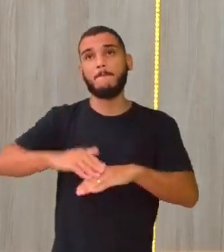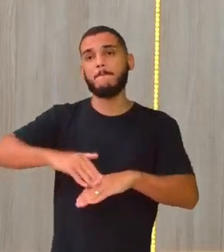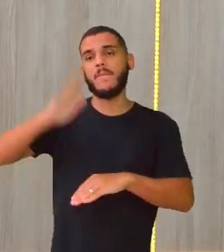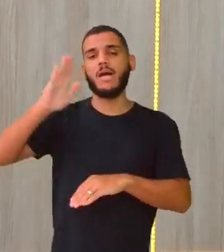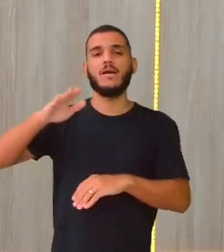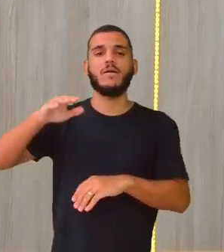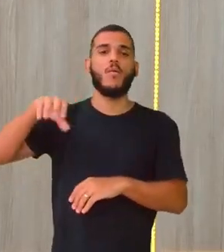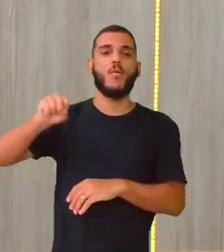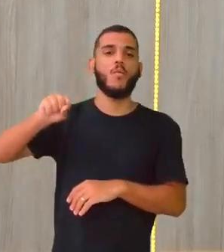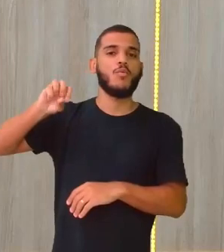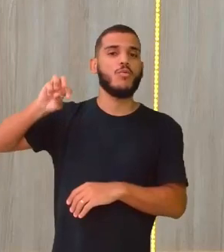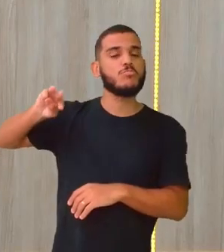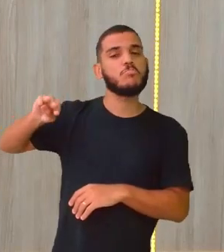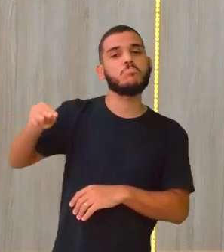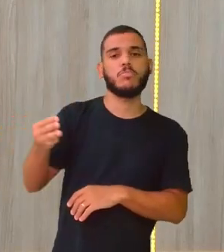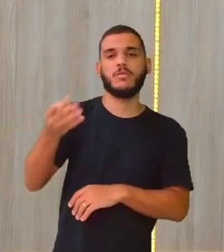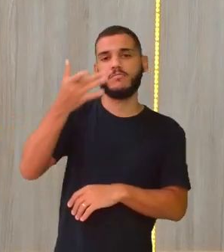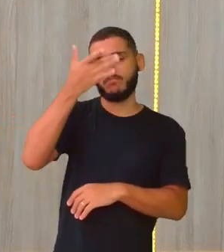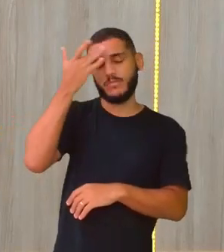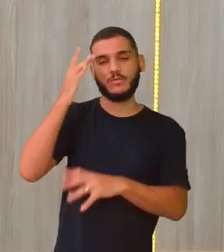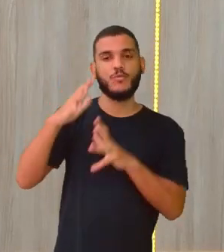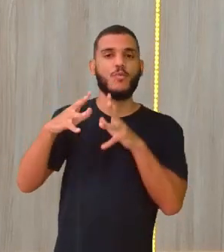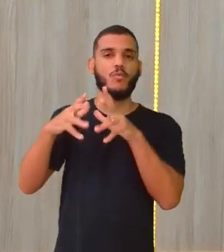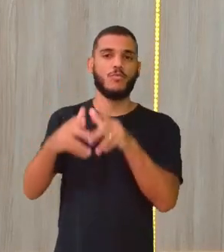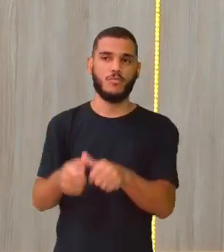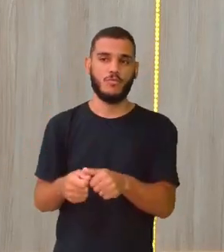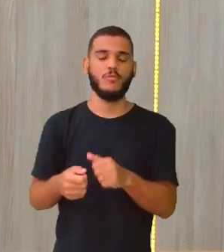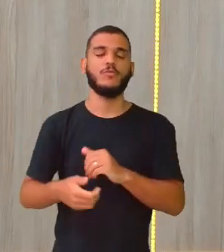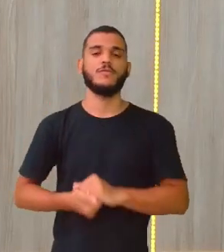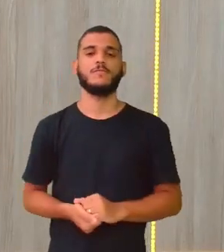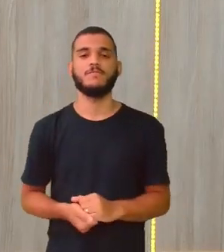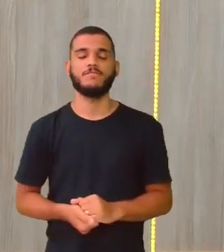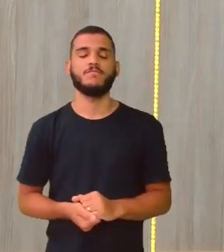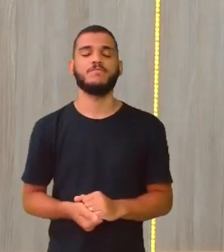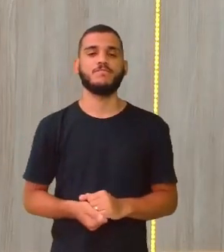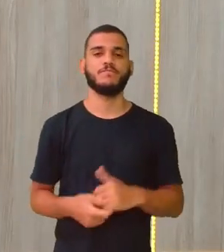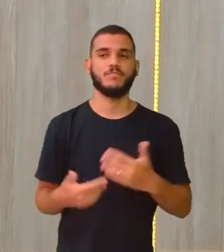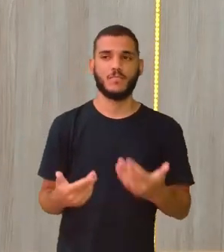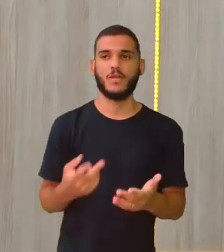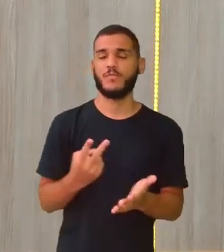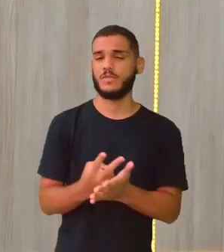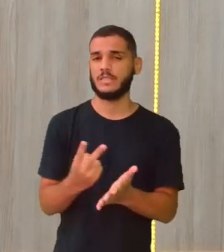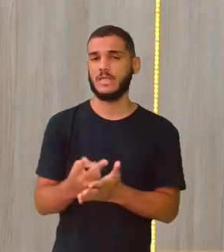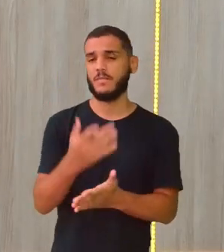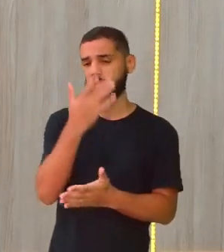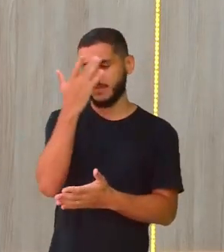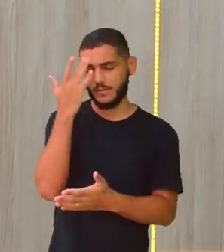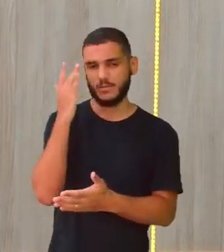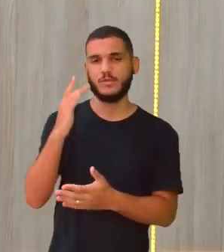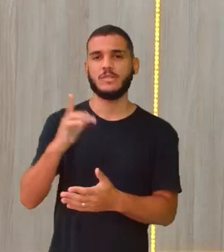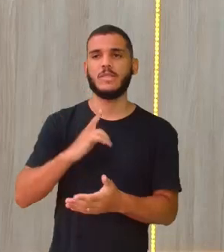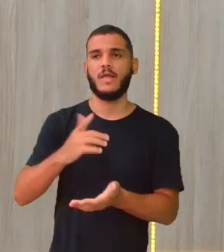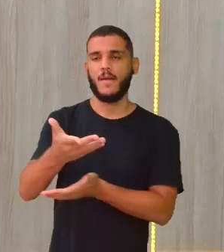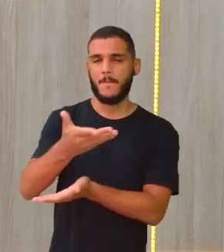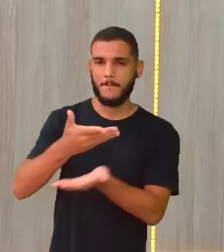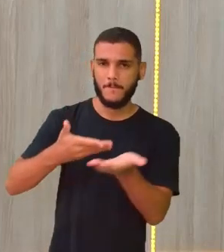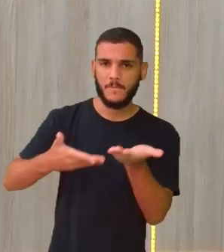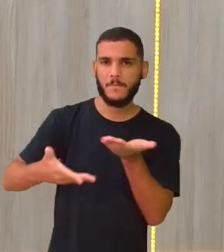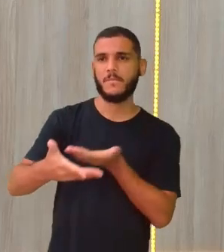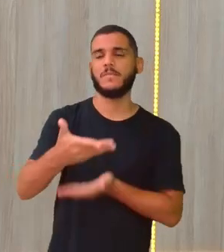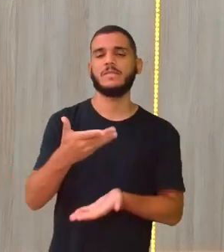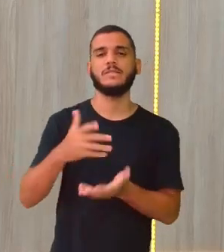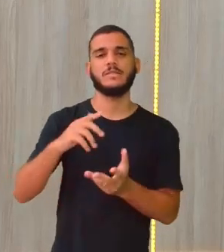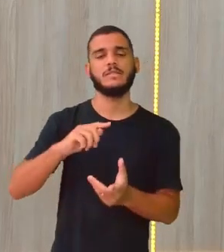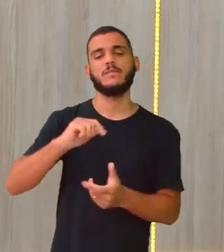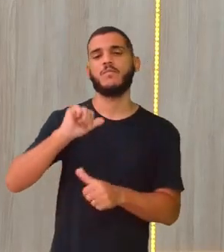no mundo, né? E todas essas formas que as pessoas vão ali interagindo, muda, passa, deixa um rastro aqui, vai deixando marcas,